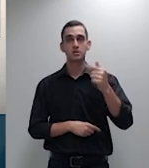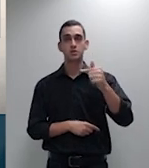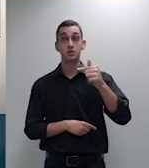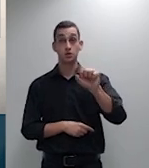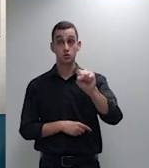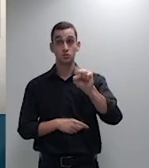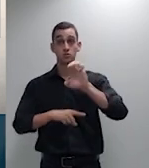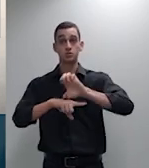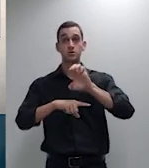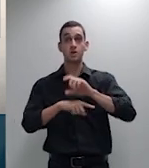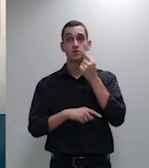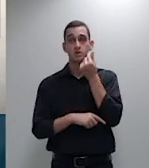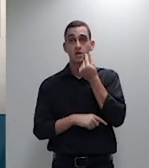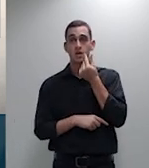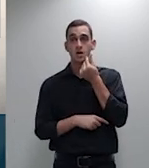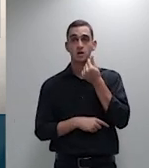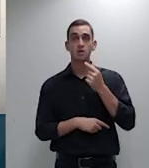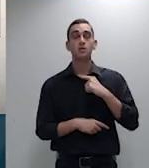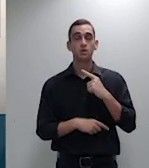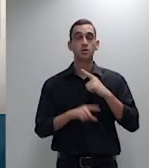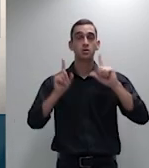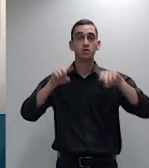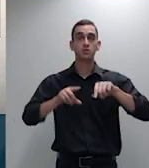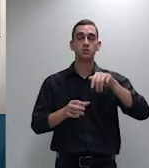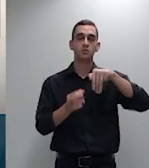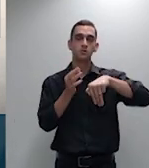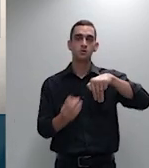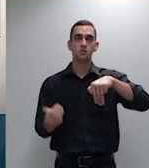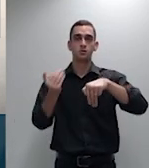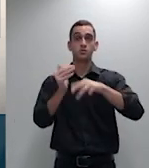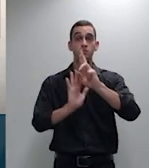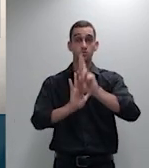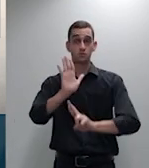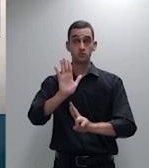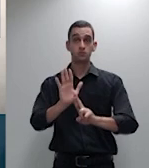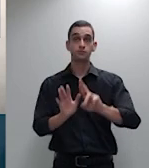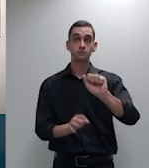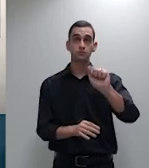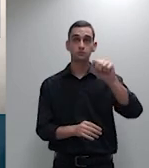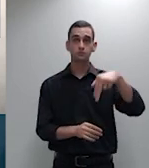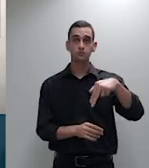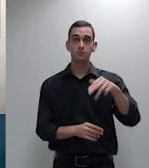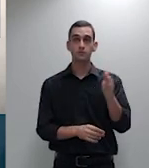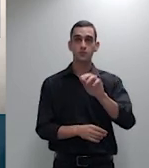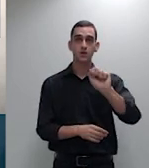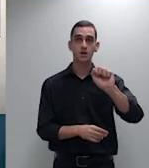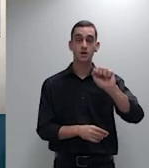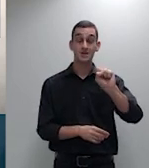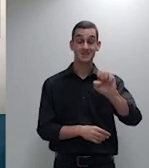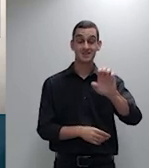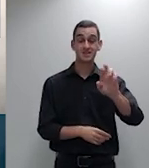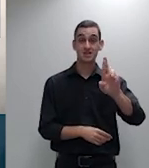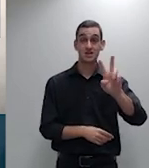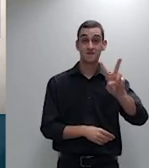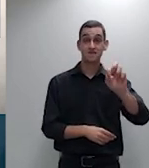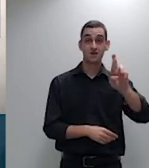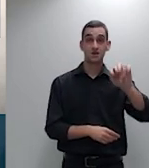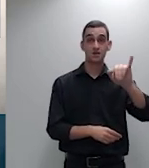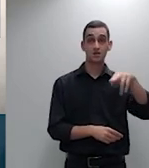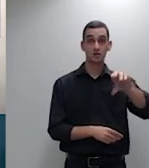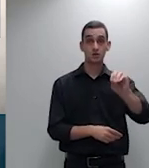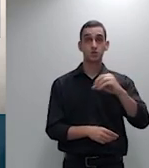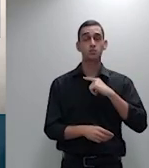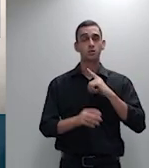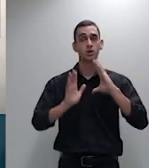processo a relatoria do ministro Sanseverino e ele versa vou ler a expressão aqui sobre a